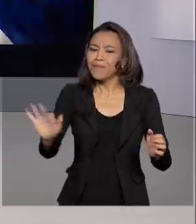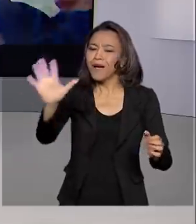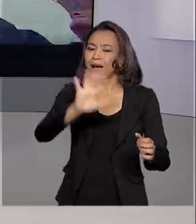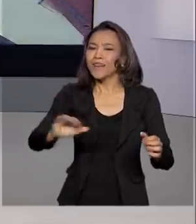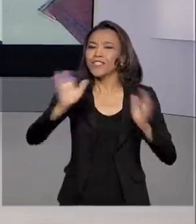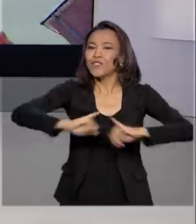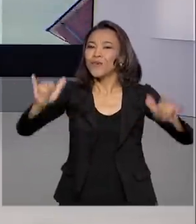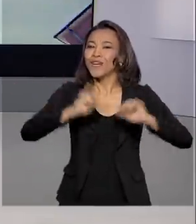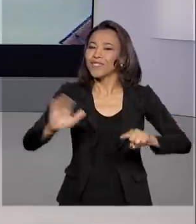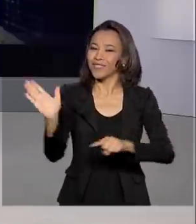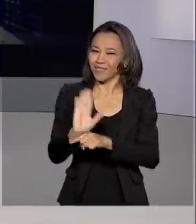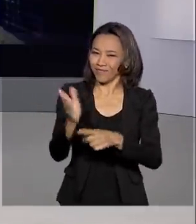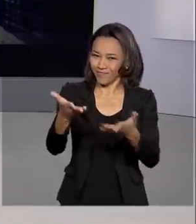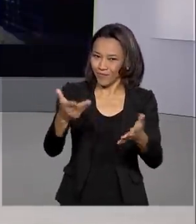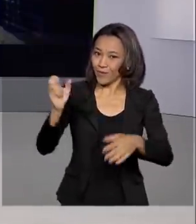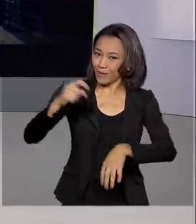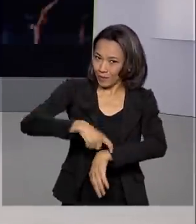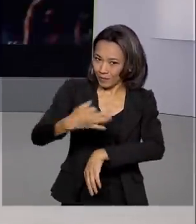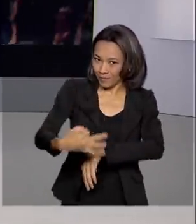campanha Tudo Tem Seu Tempo.